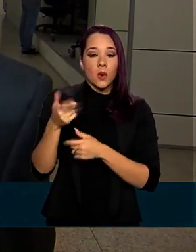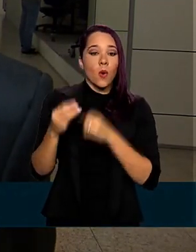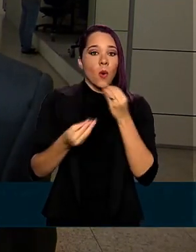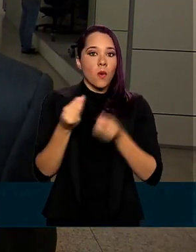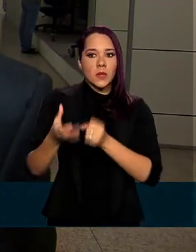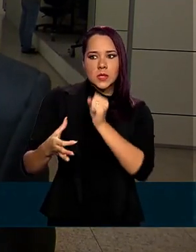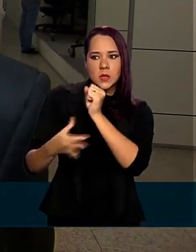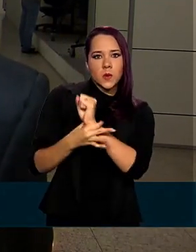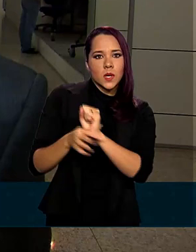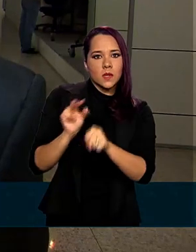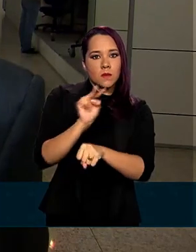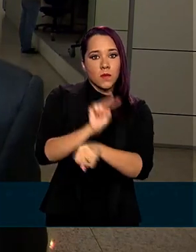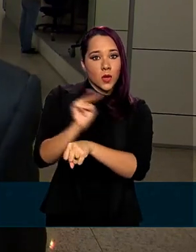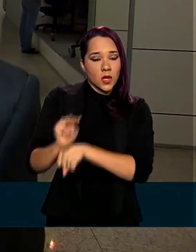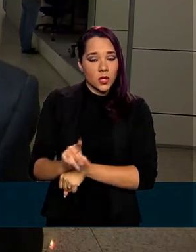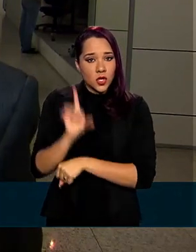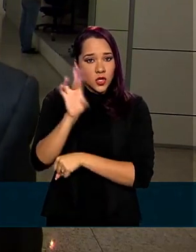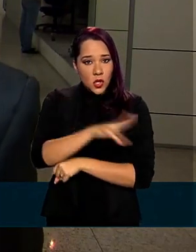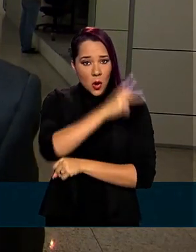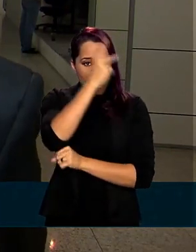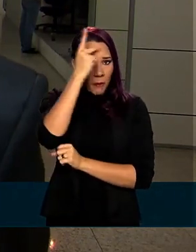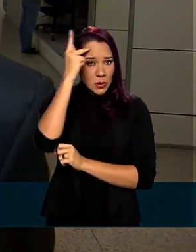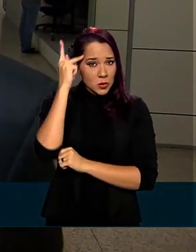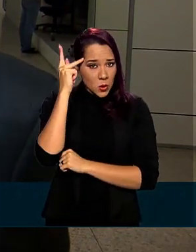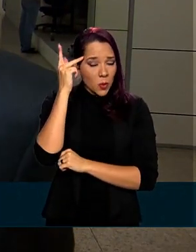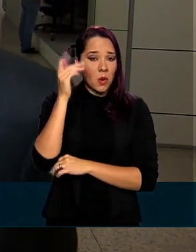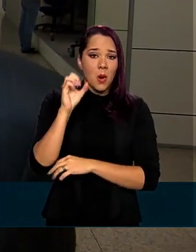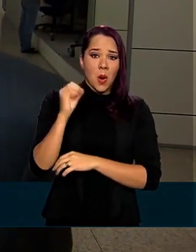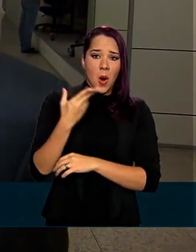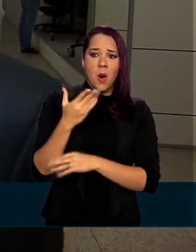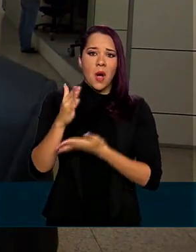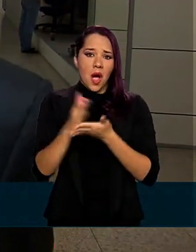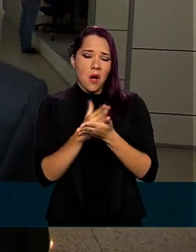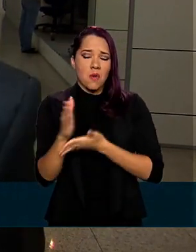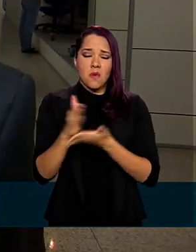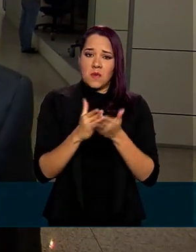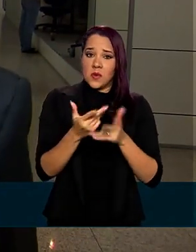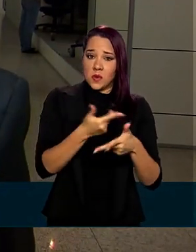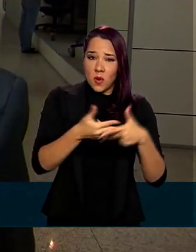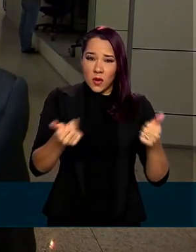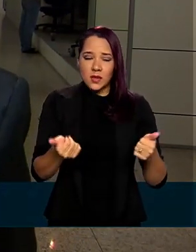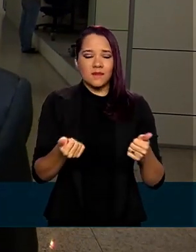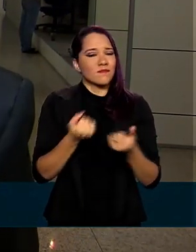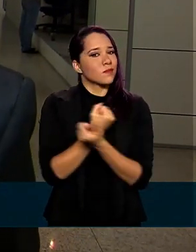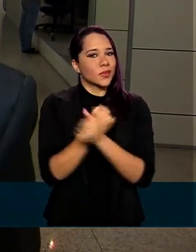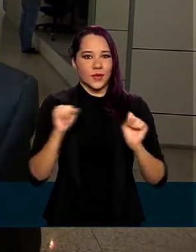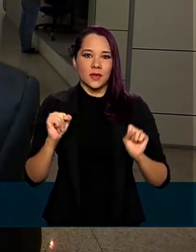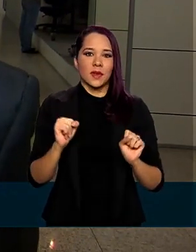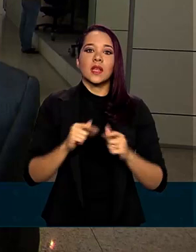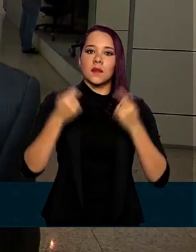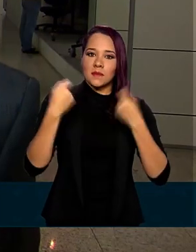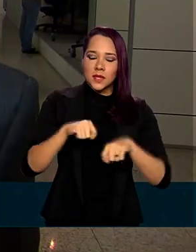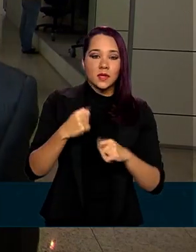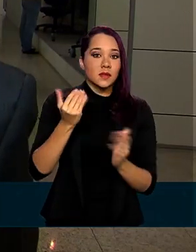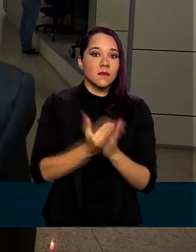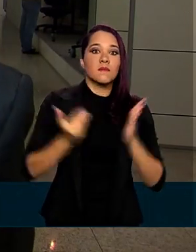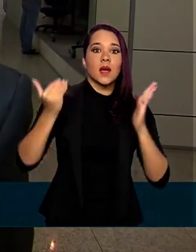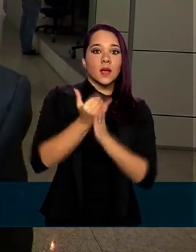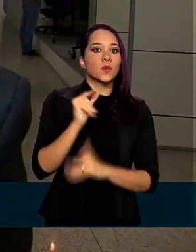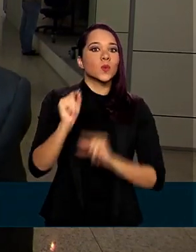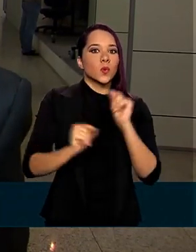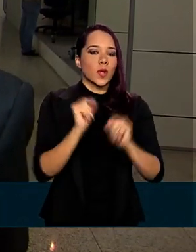somente com gente ou com alguns meios à sua disposição é impossível. Nós temos que cada vez mais